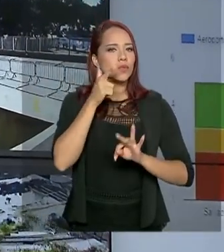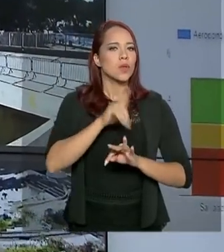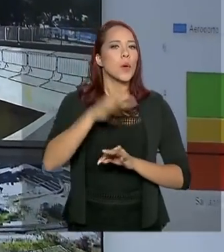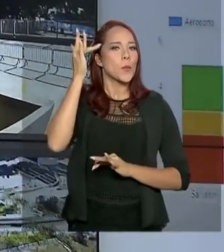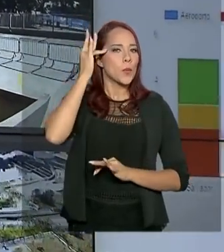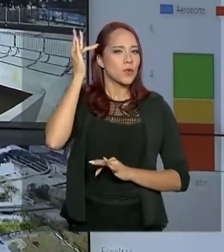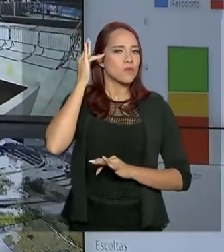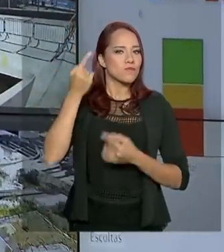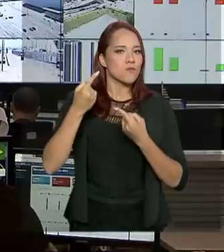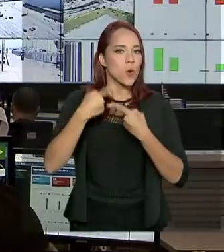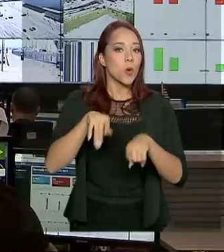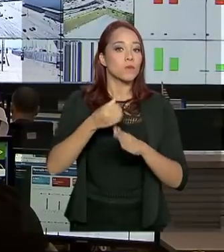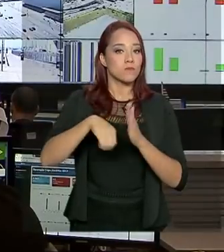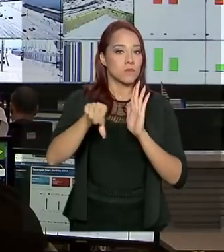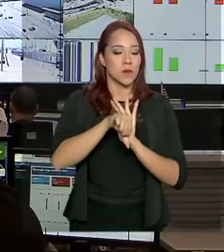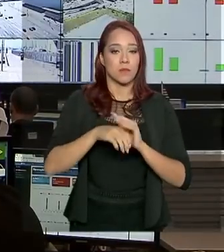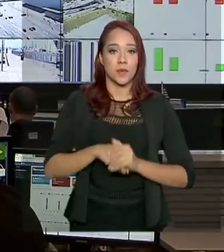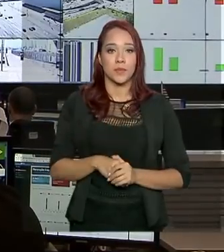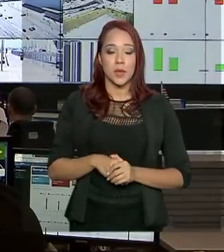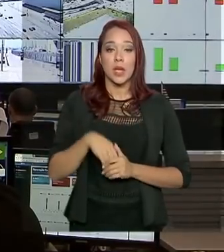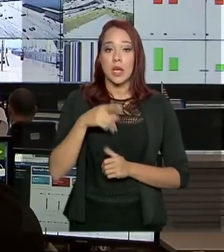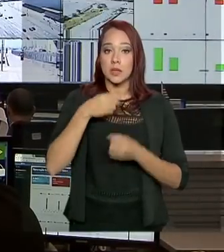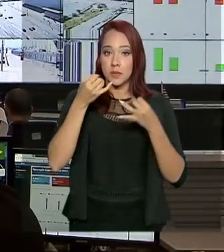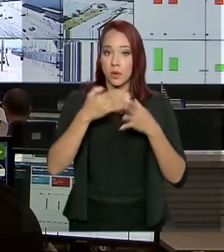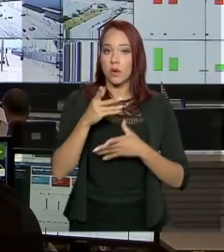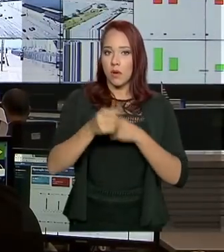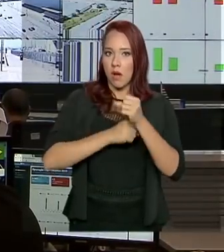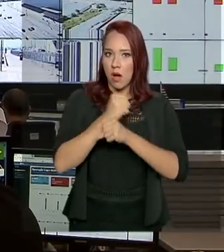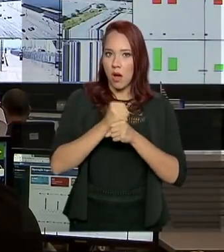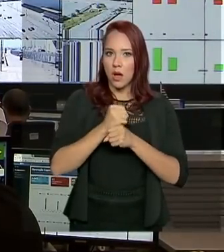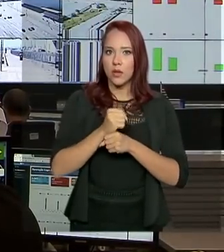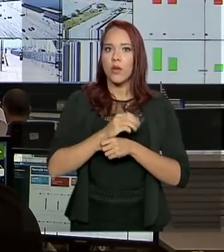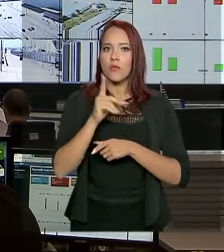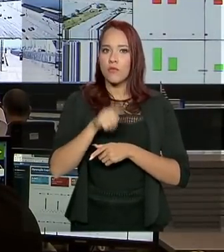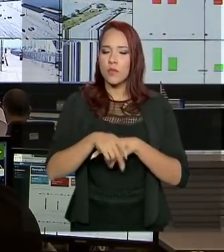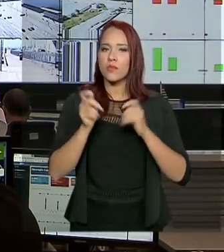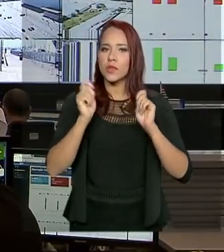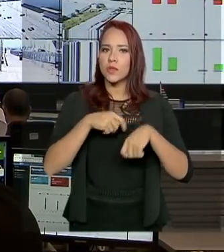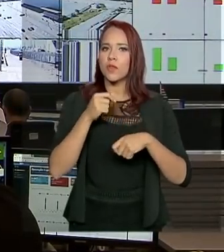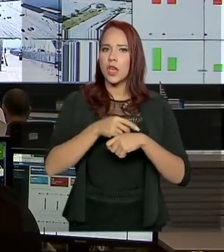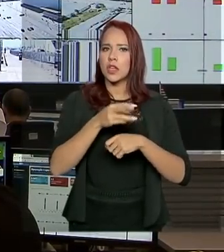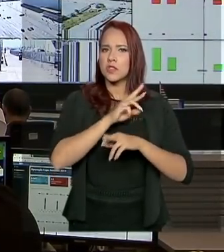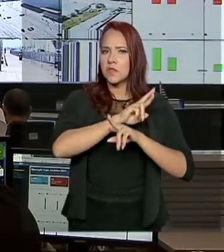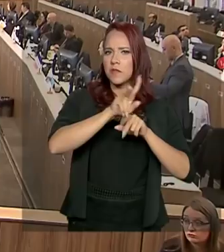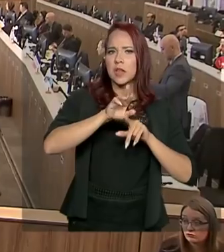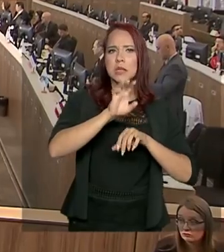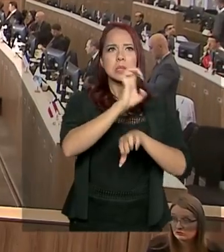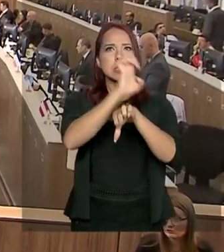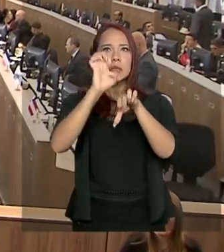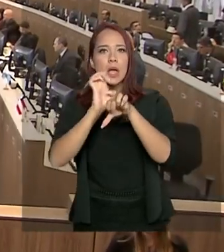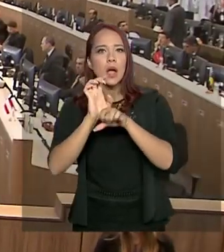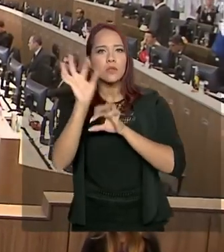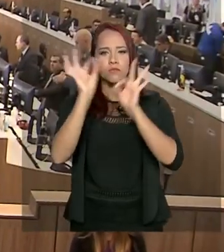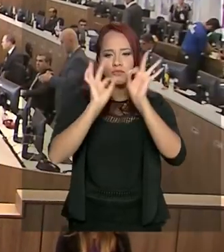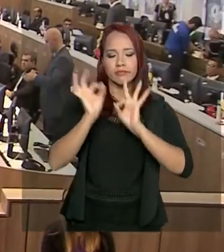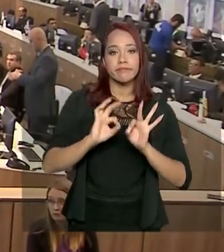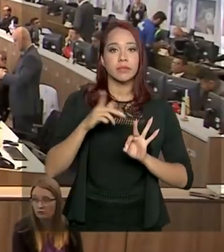modernizar o combate à criminalidade. Segundo ele, durante o ano foi possível integrar os dados de diferentes estados para